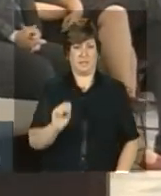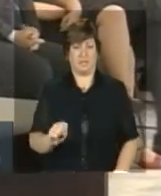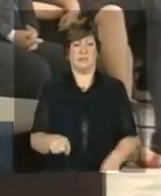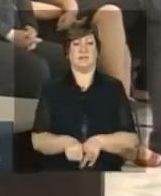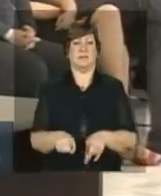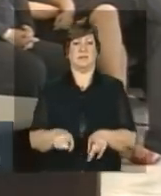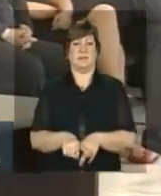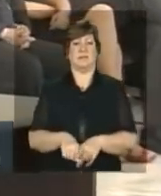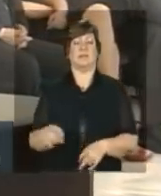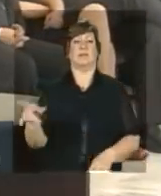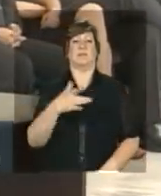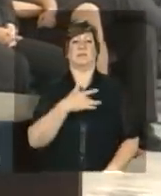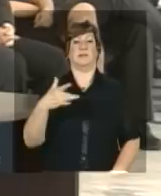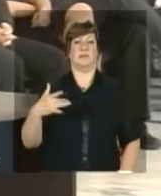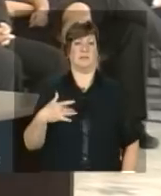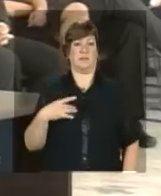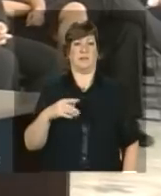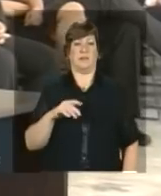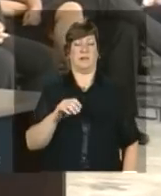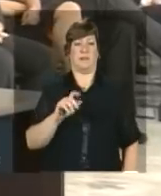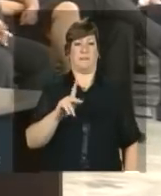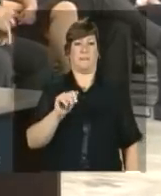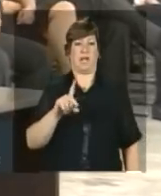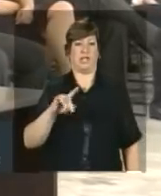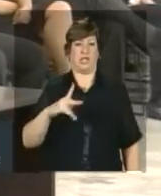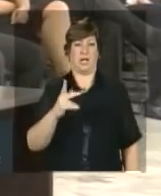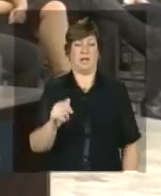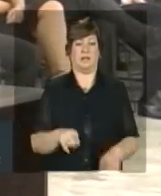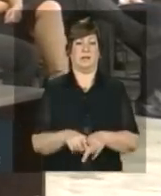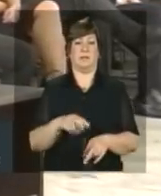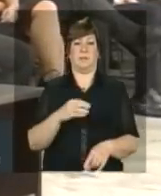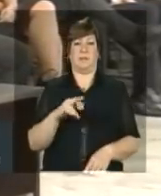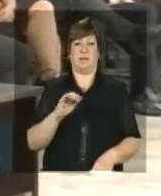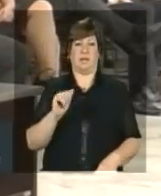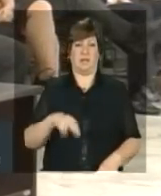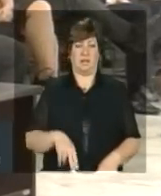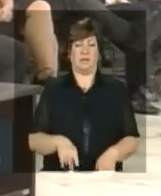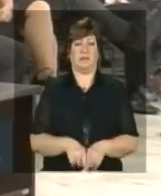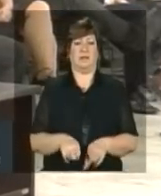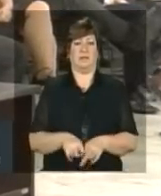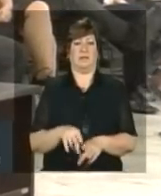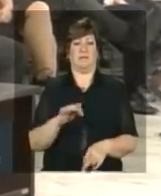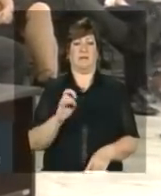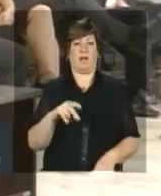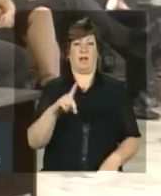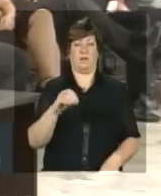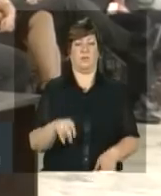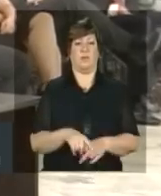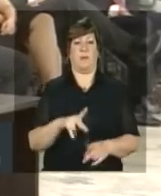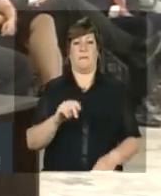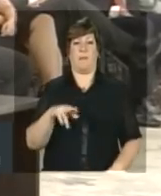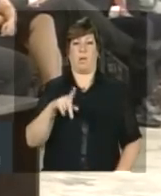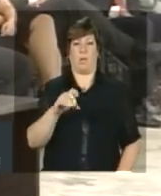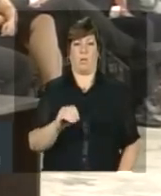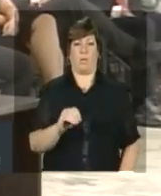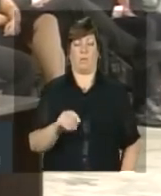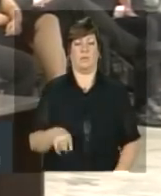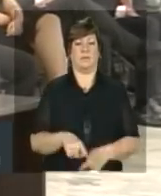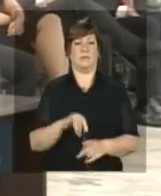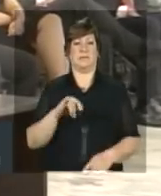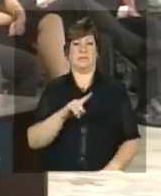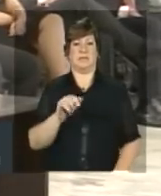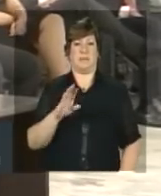Alexandre Padilha, Fernando Pimentel, Miriam Belchor, Paulo Bernardo, Isabela